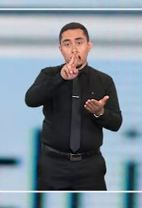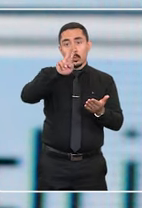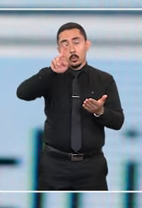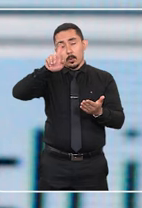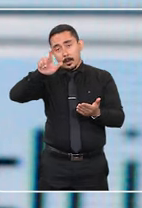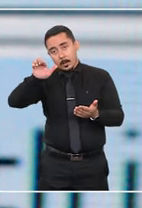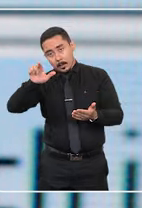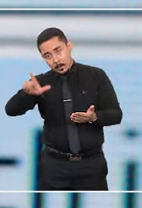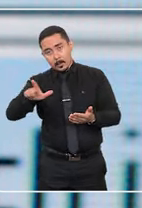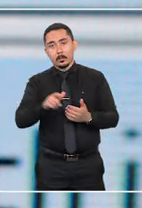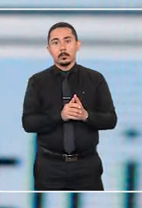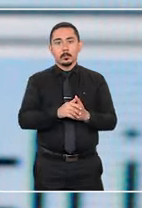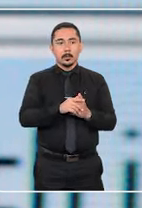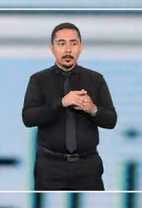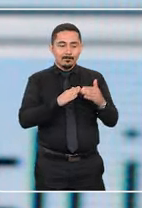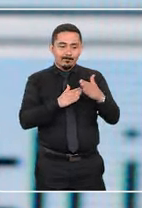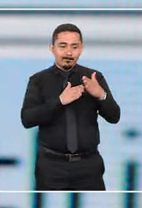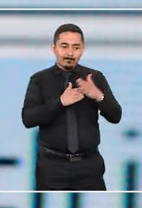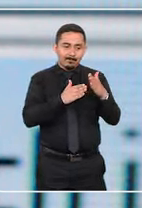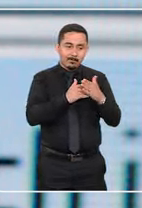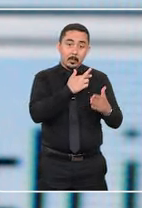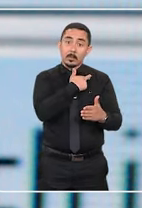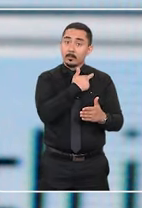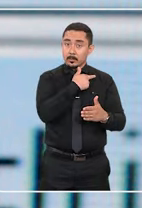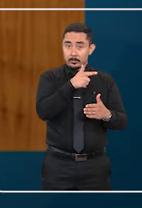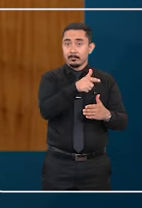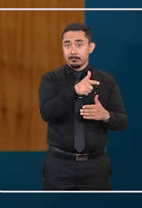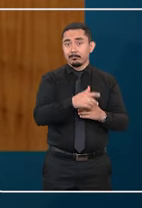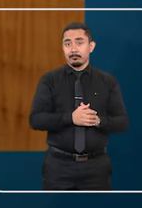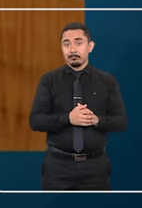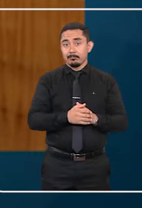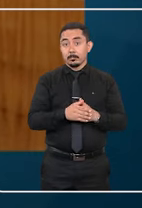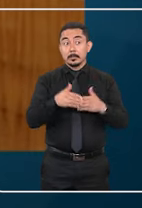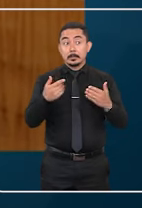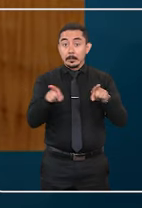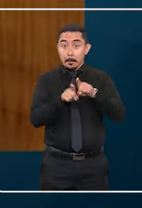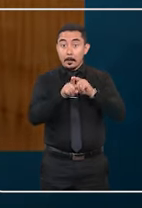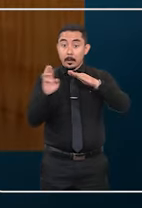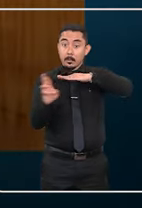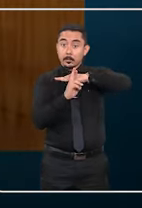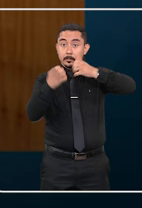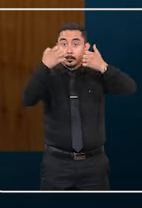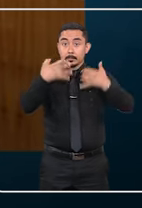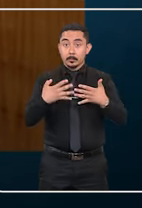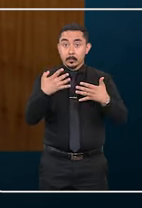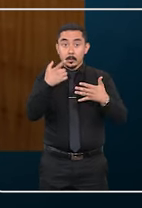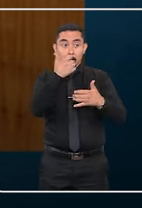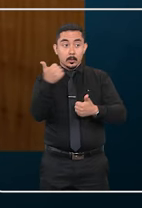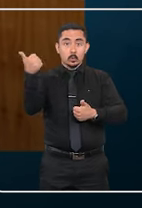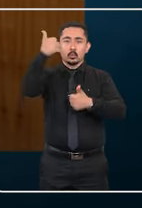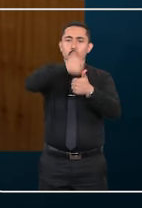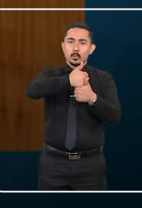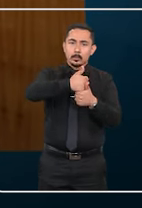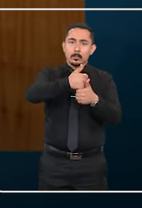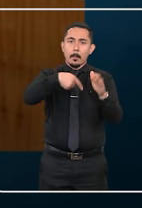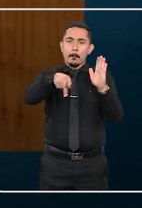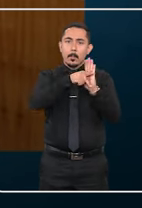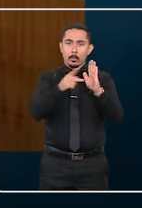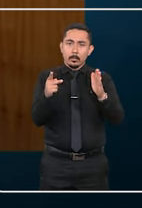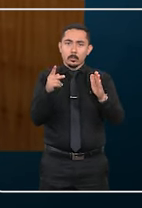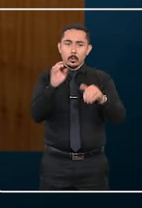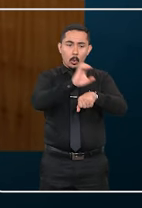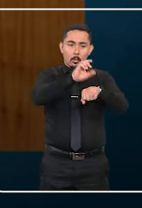o URL limitou a responsabilidade do provedor. A relatora citou que o princípio da substitutividade